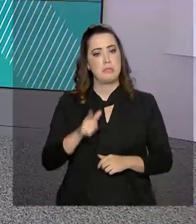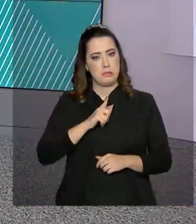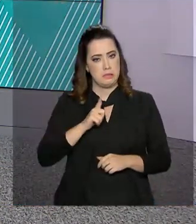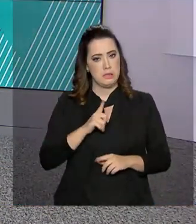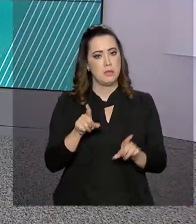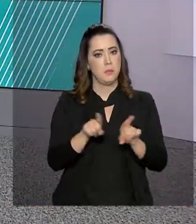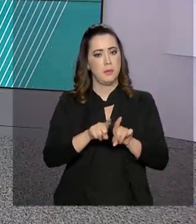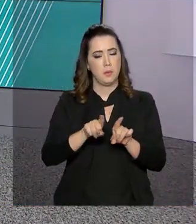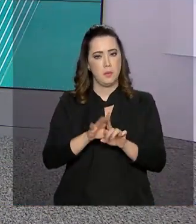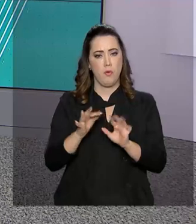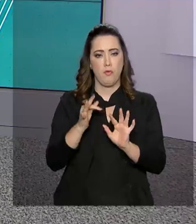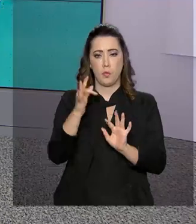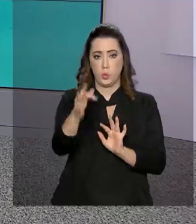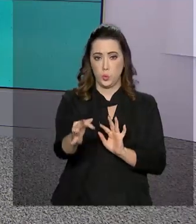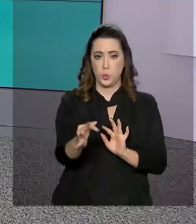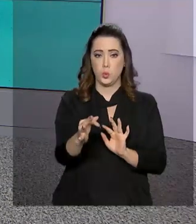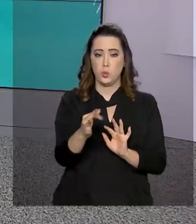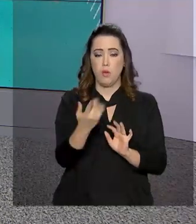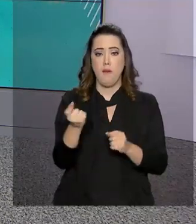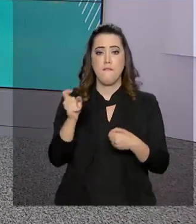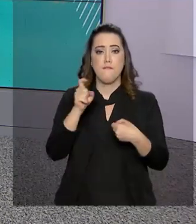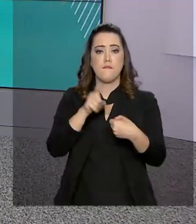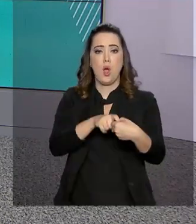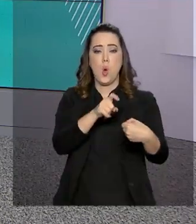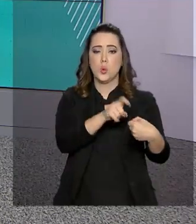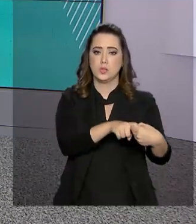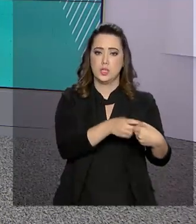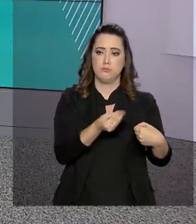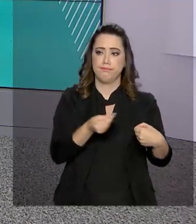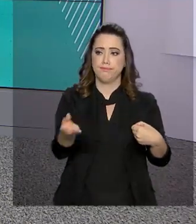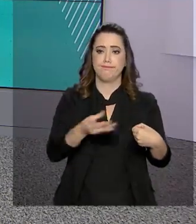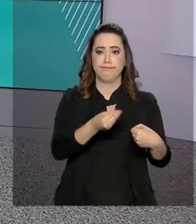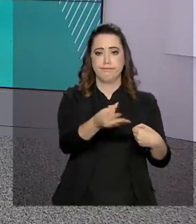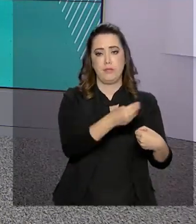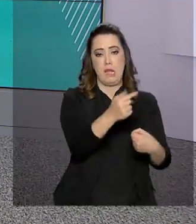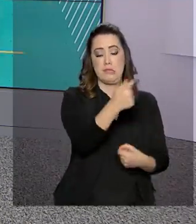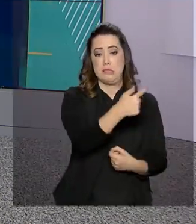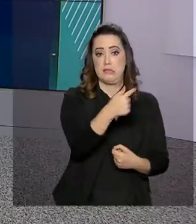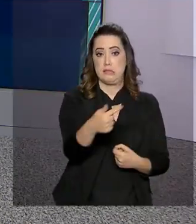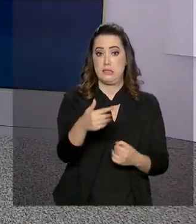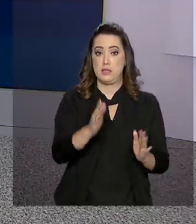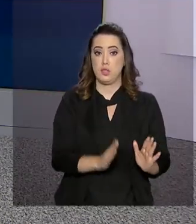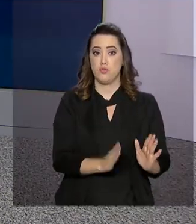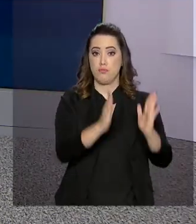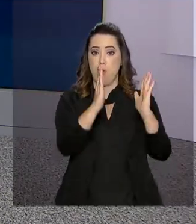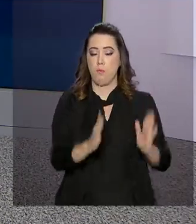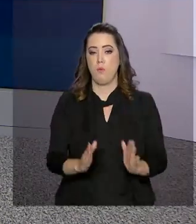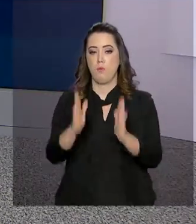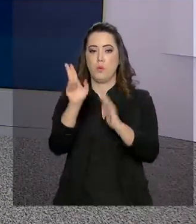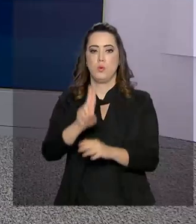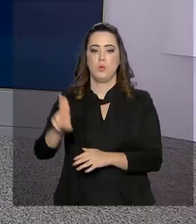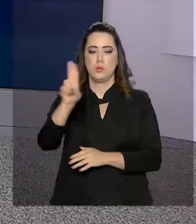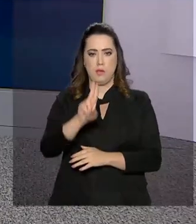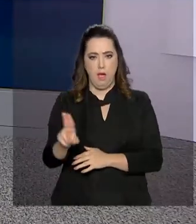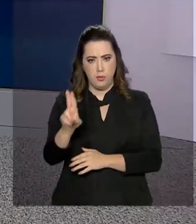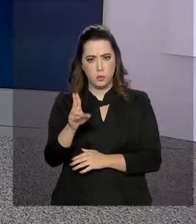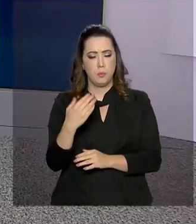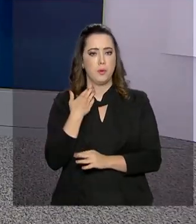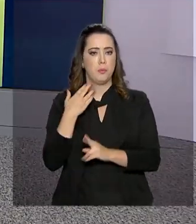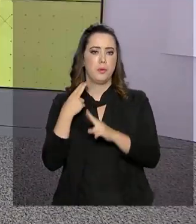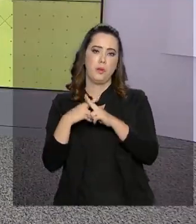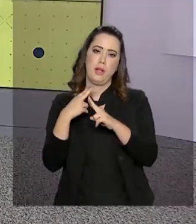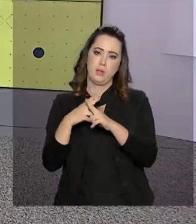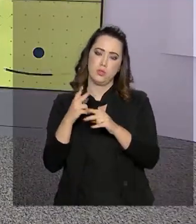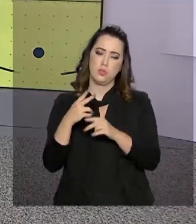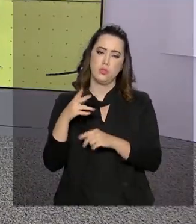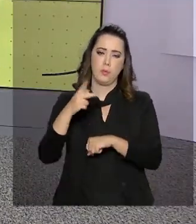E está prevista para os próximos meses a devolução de 77 prédios comerciais utilizados pela Caixa no país, que devem